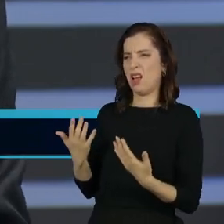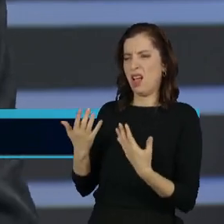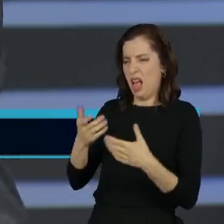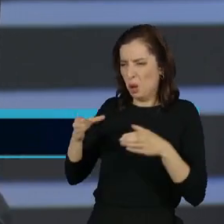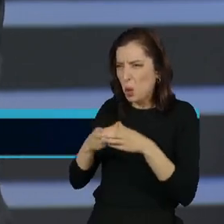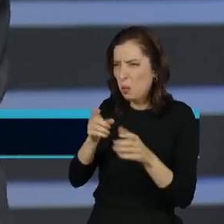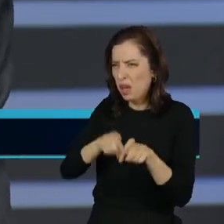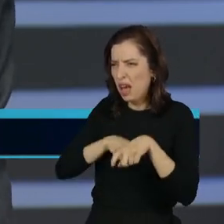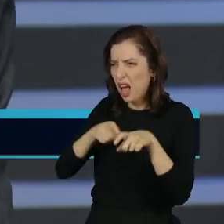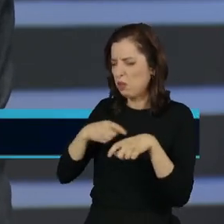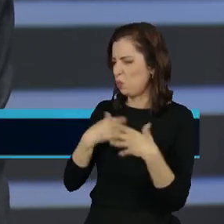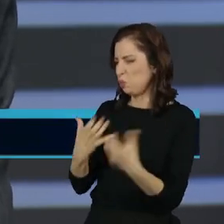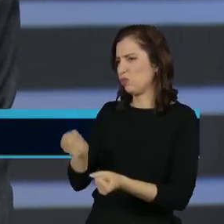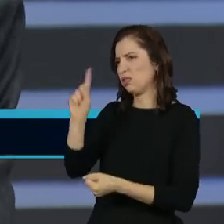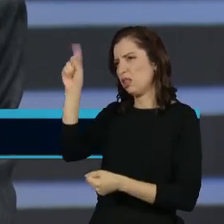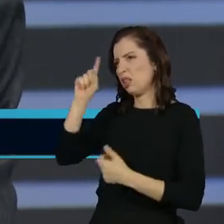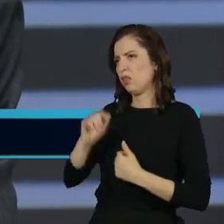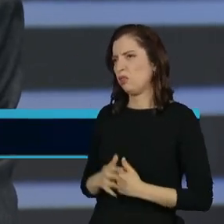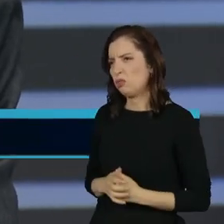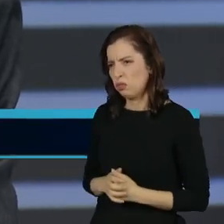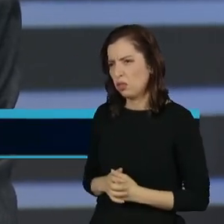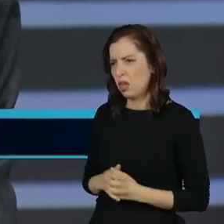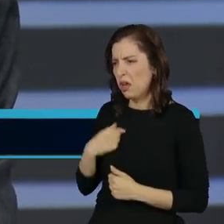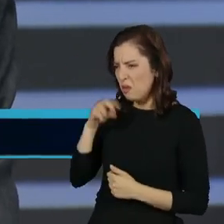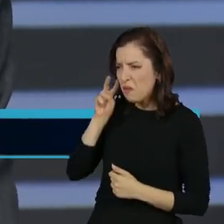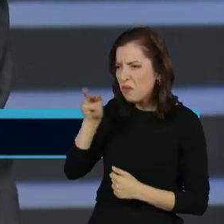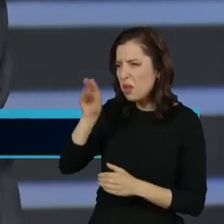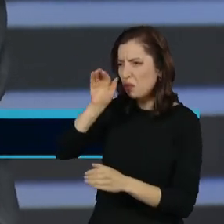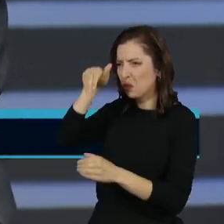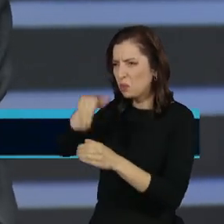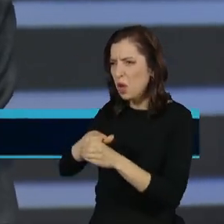eleitor vai ver, eu vou votar nesse cara? Ele disse que é o homem do agronegócio. Ele disse é o agronegócio.